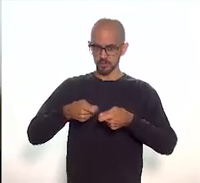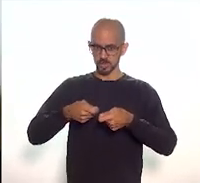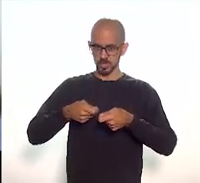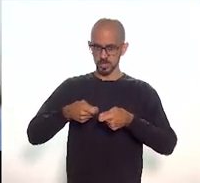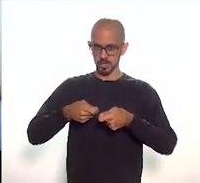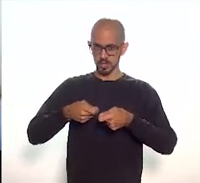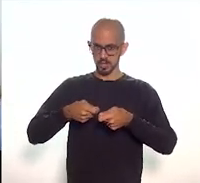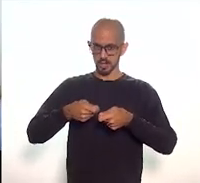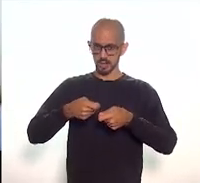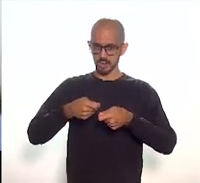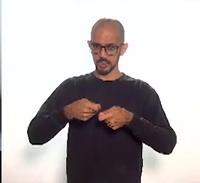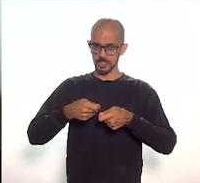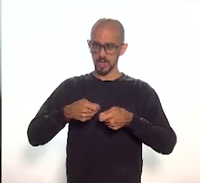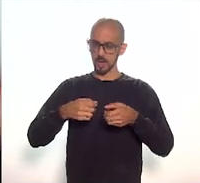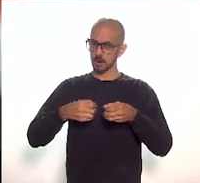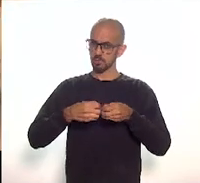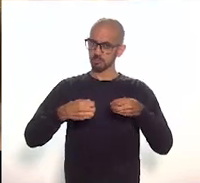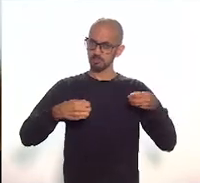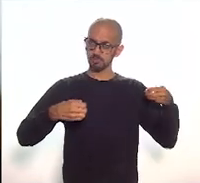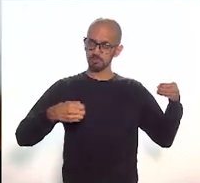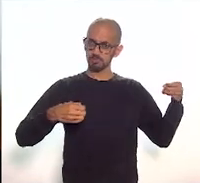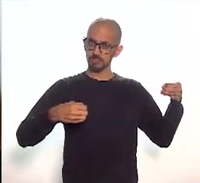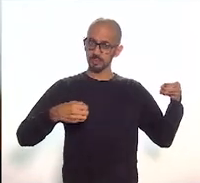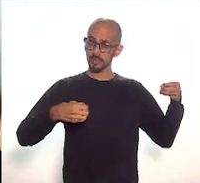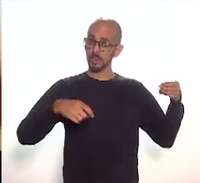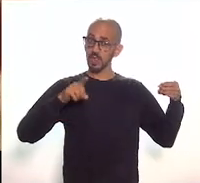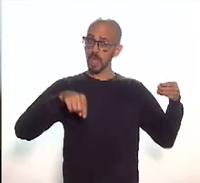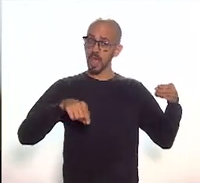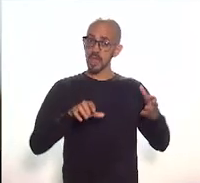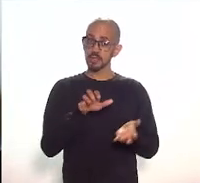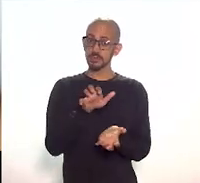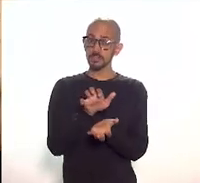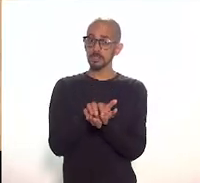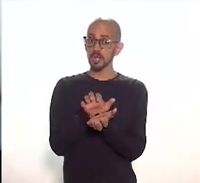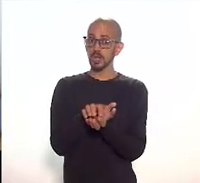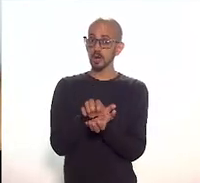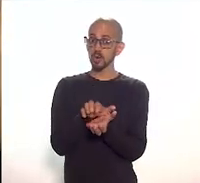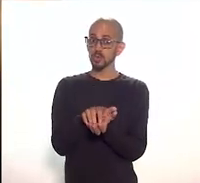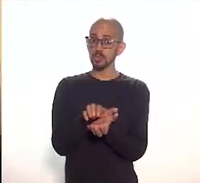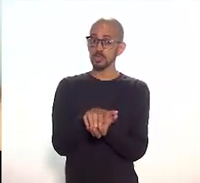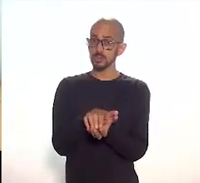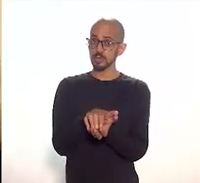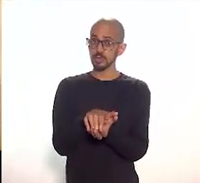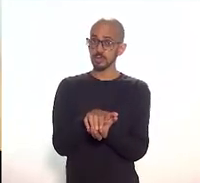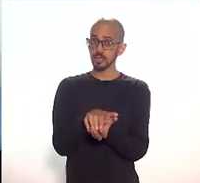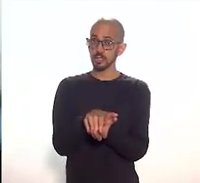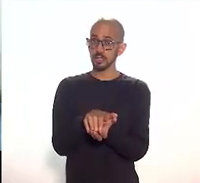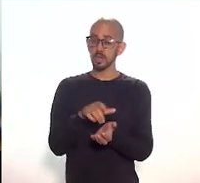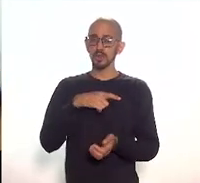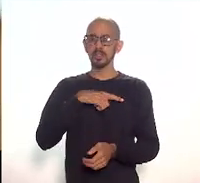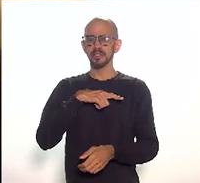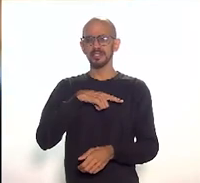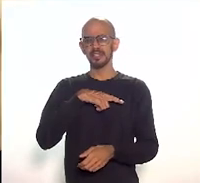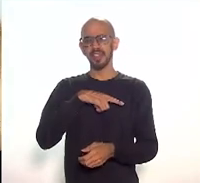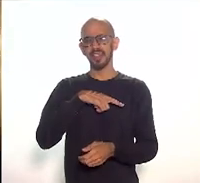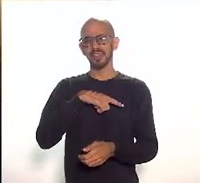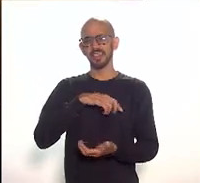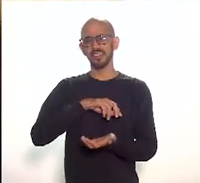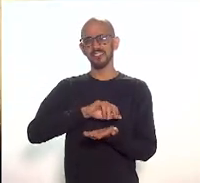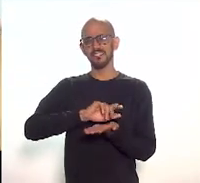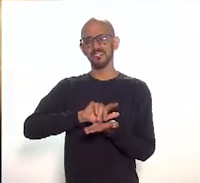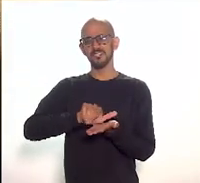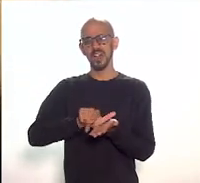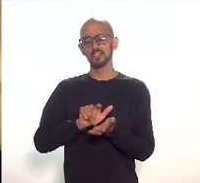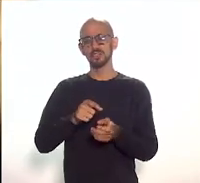da cidade do Rio de Janeiro, que é a Santa Cruz, com o batalhão Vila Blanca Brita e todo o bairro de